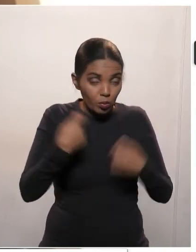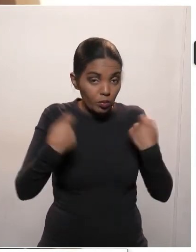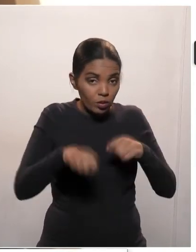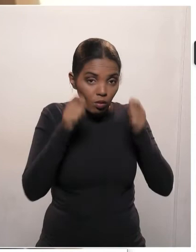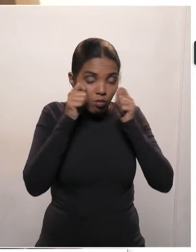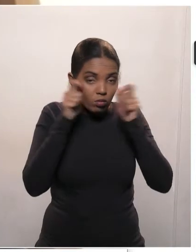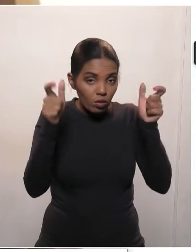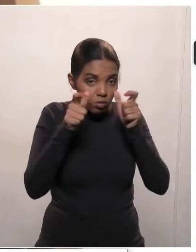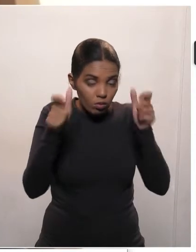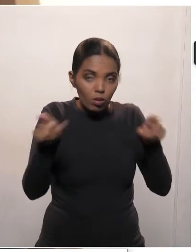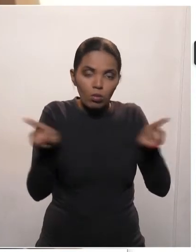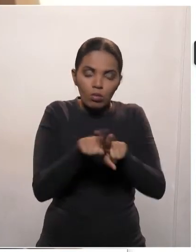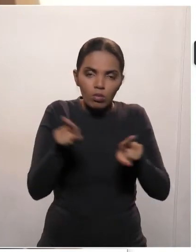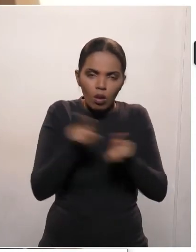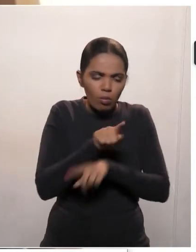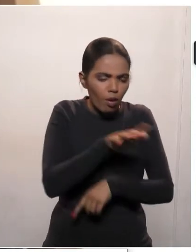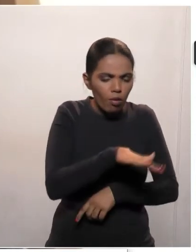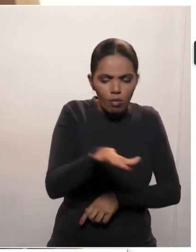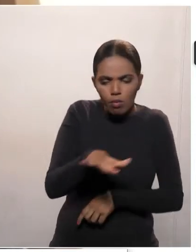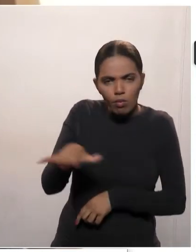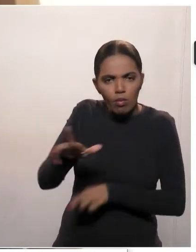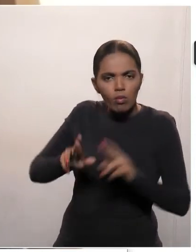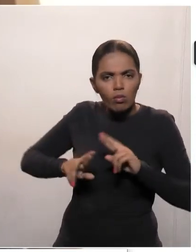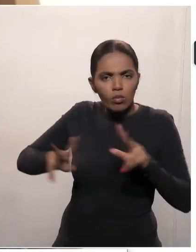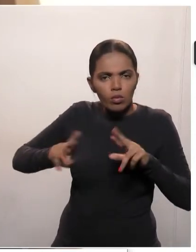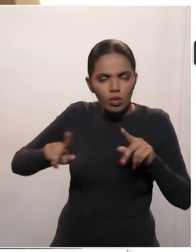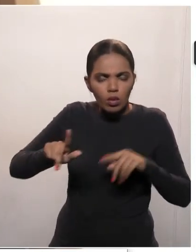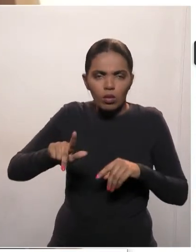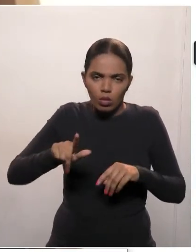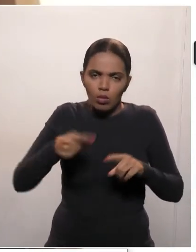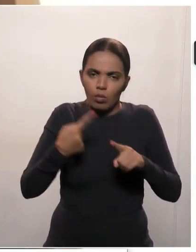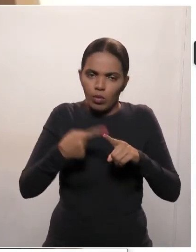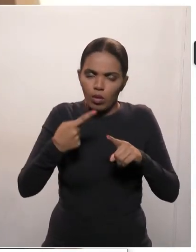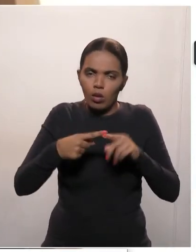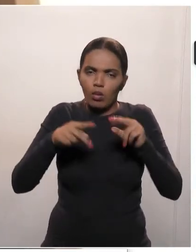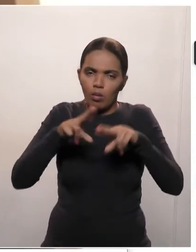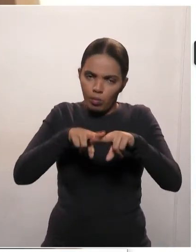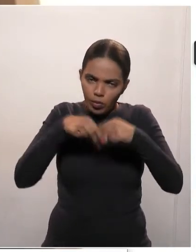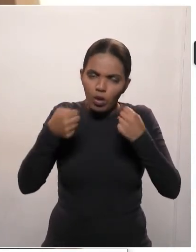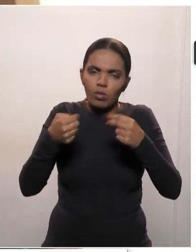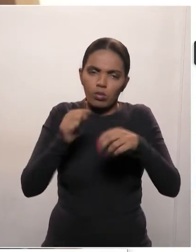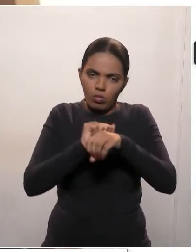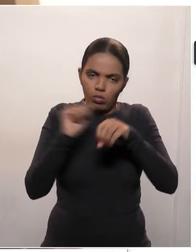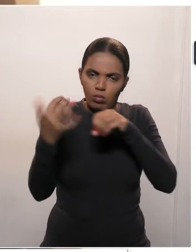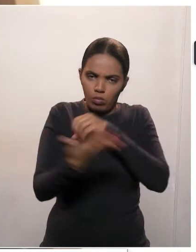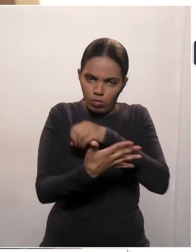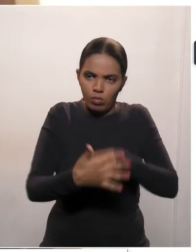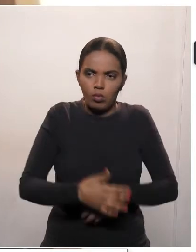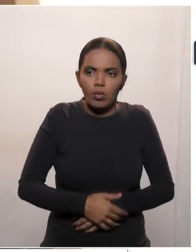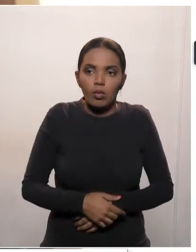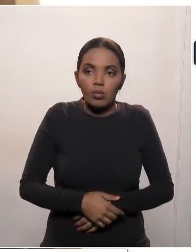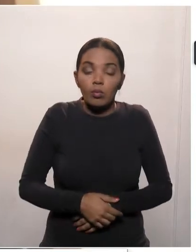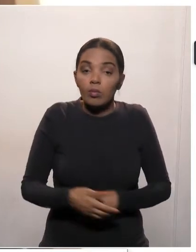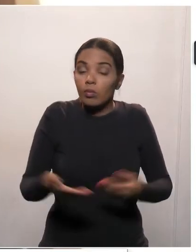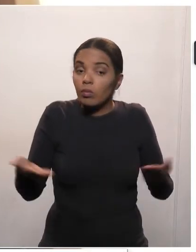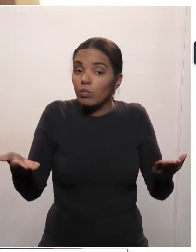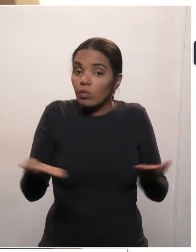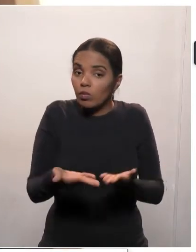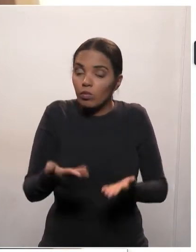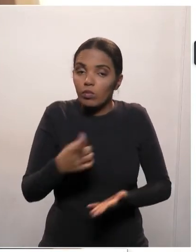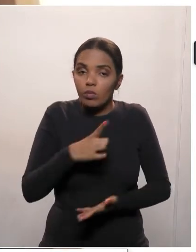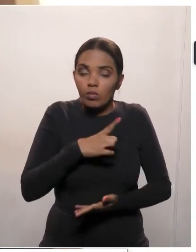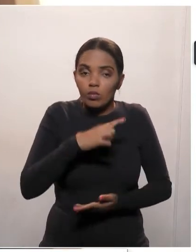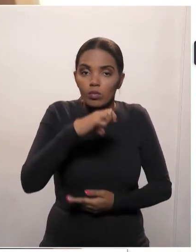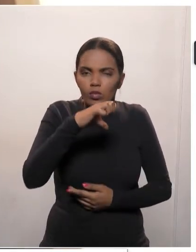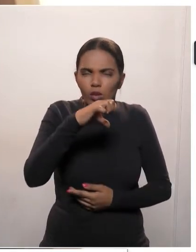trabalhemos com cenários diferentes e gravidade nessa questão do coronavírus. Hoje nós temos aí novecentas